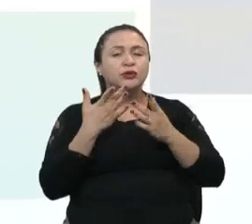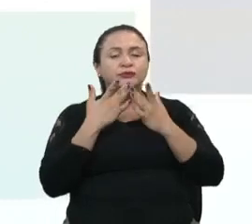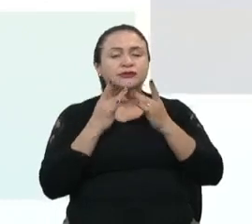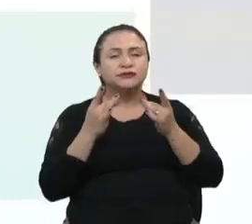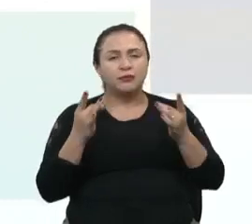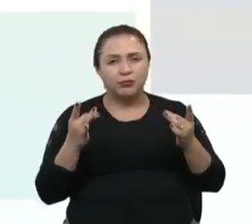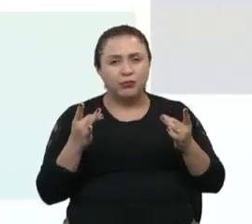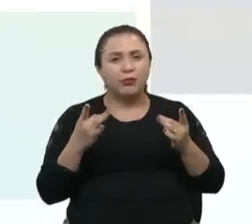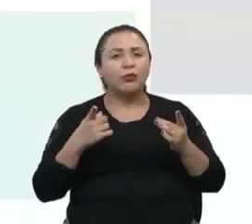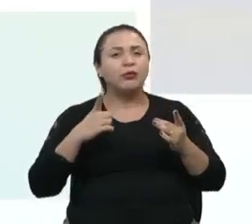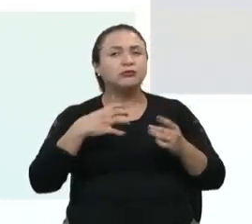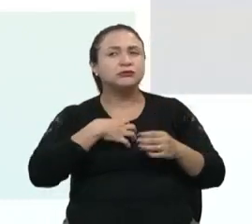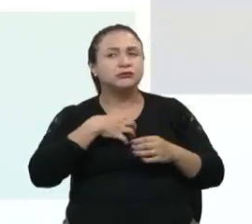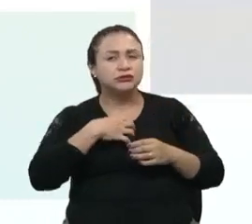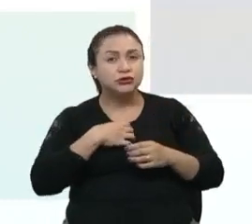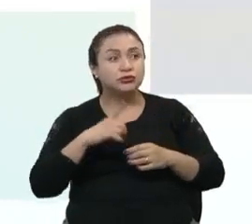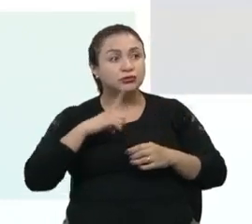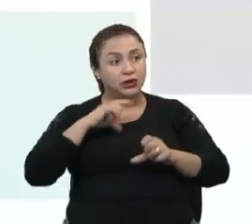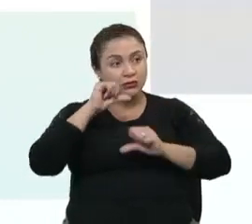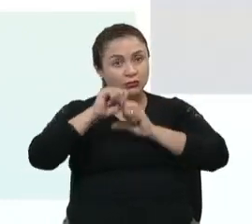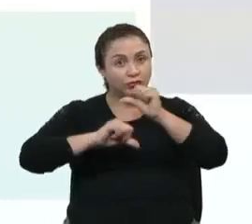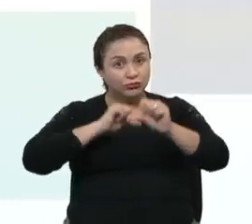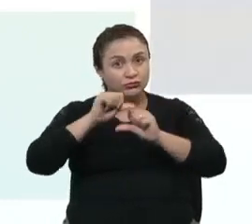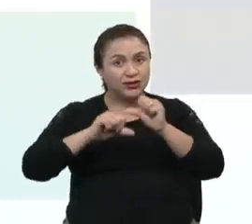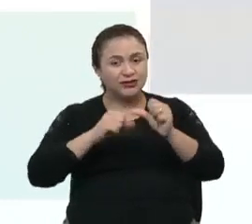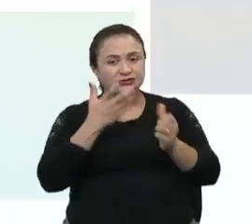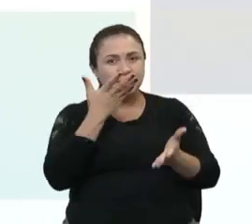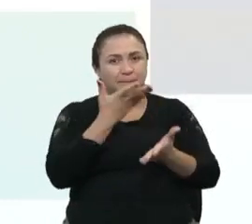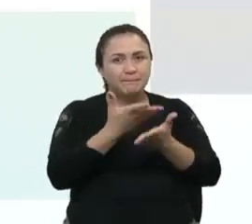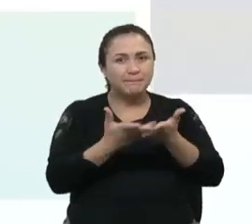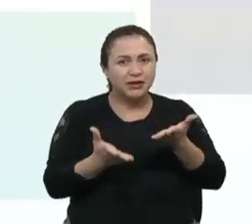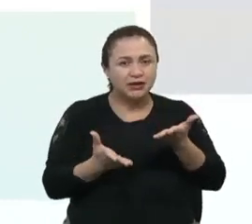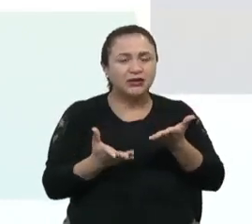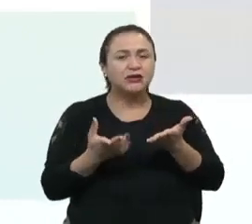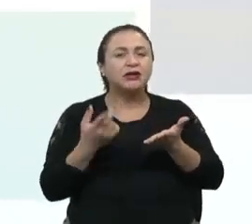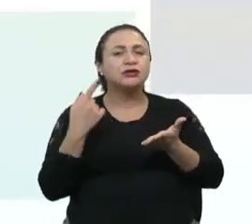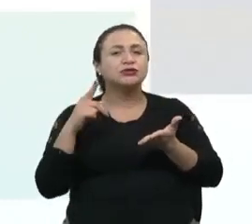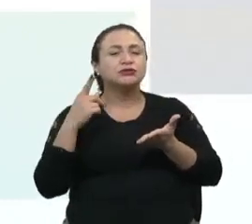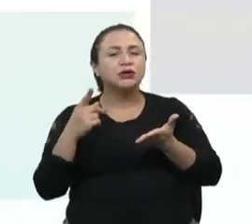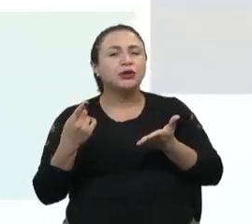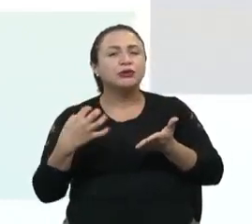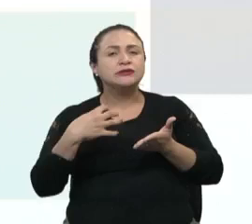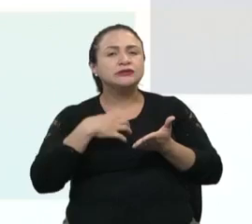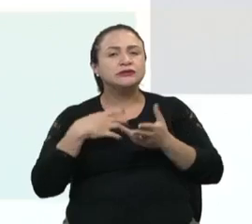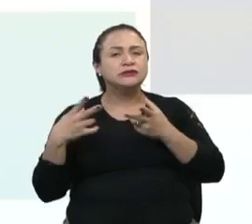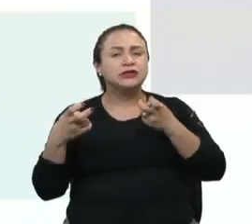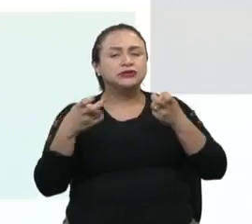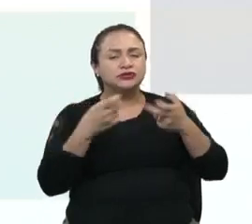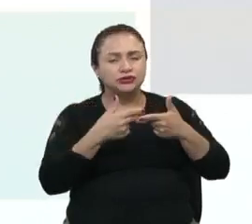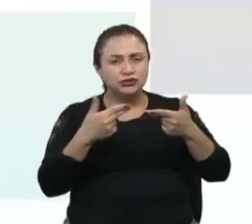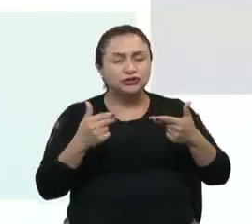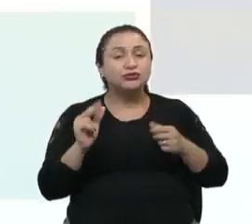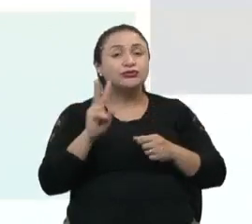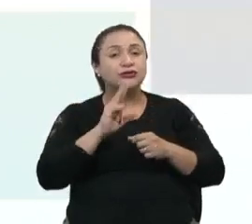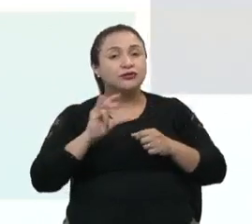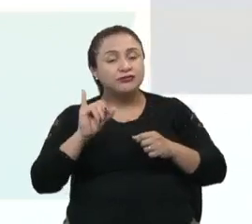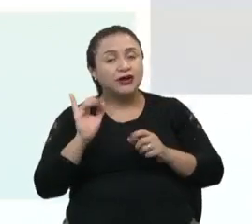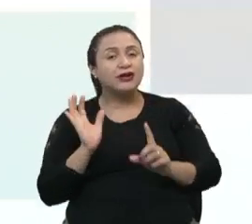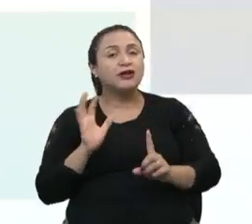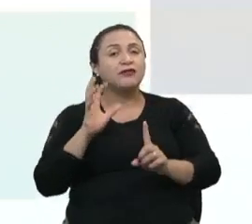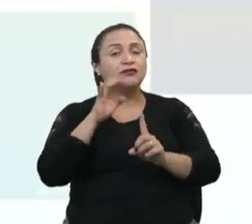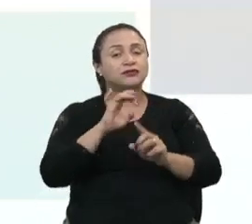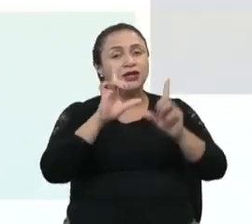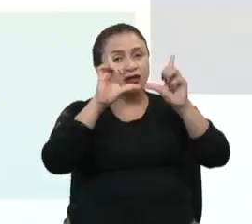Nós temos modificações, perdas nos órgãos dos sentidos e que vão levar à